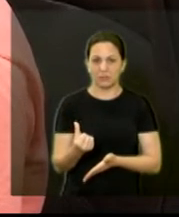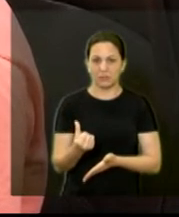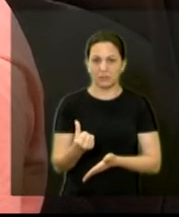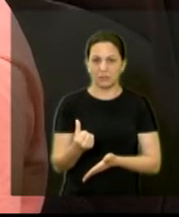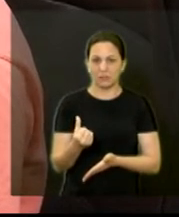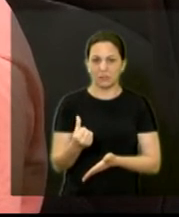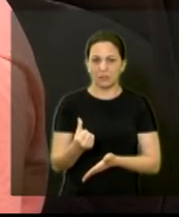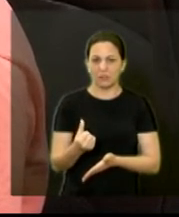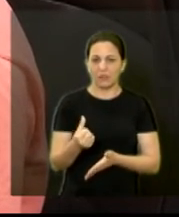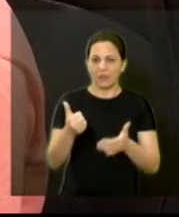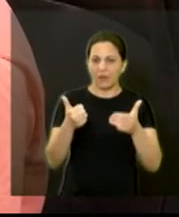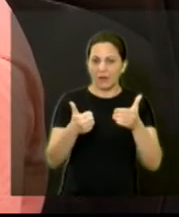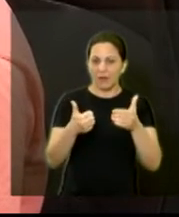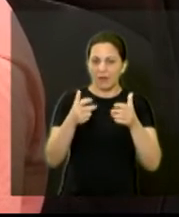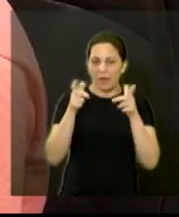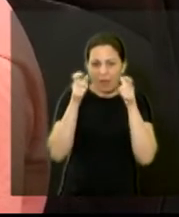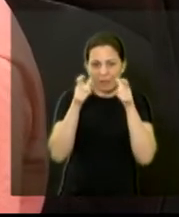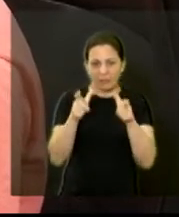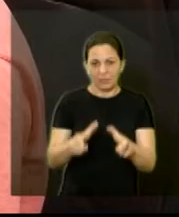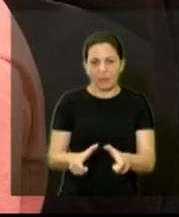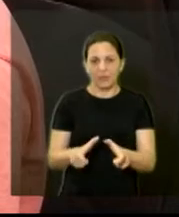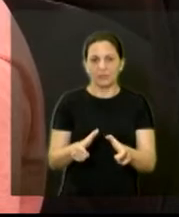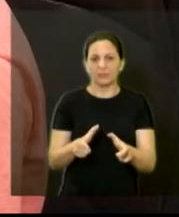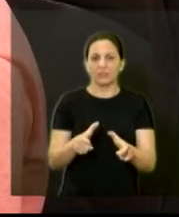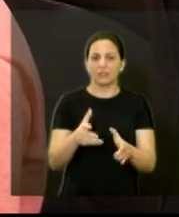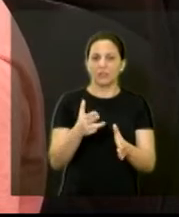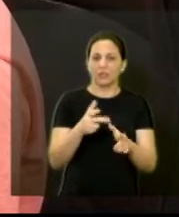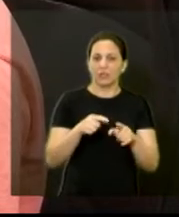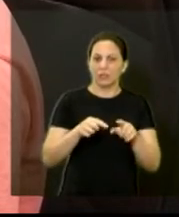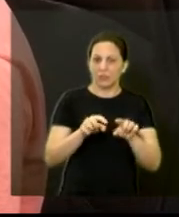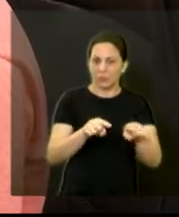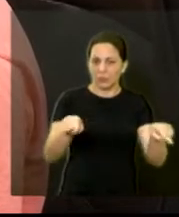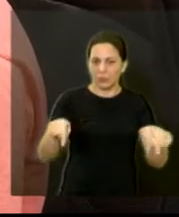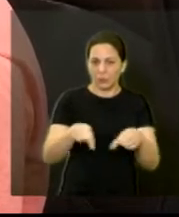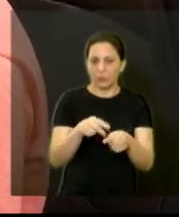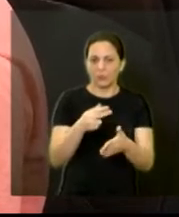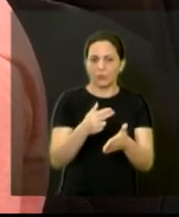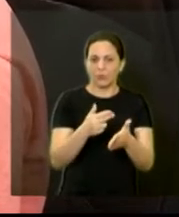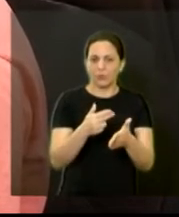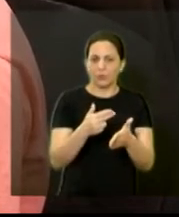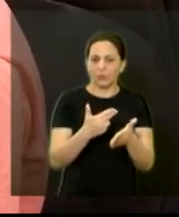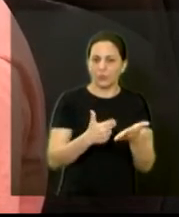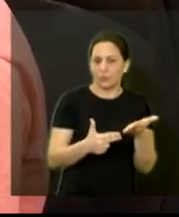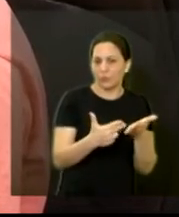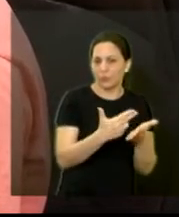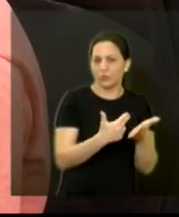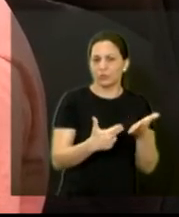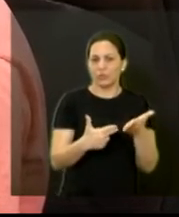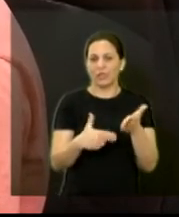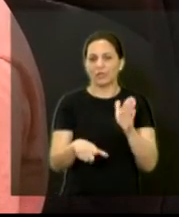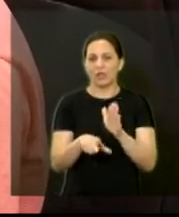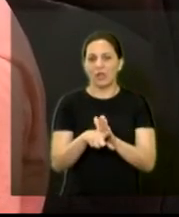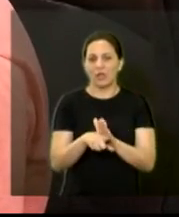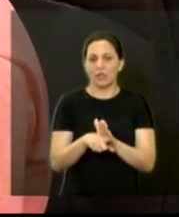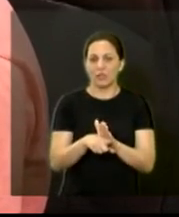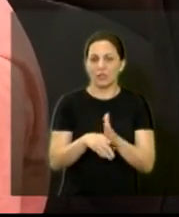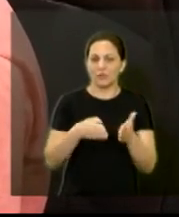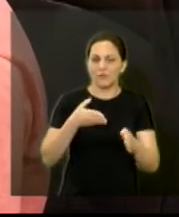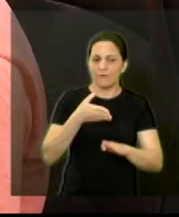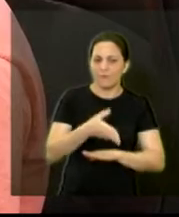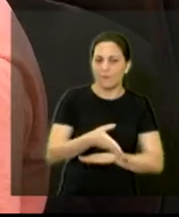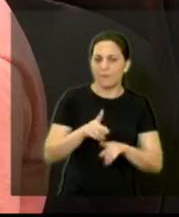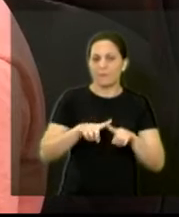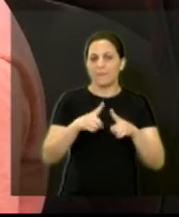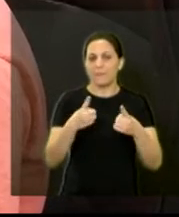análise de projeto não de regularização por lei específica porque nós tivemos uma demanda muito grande mas de